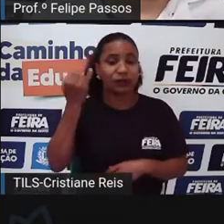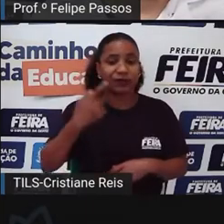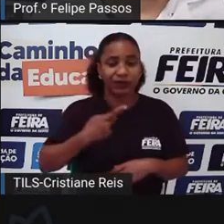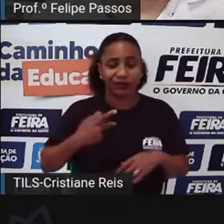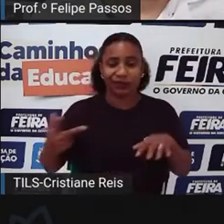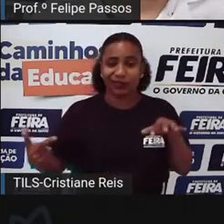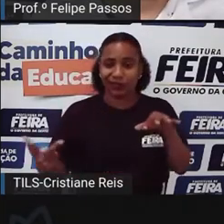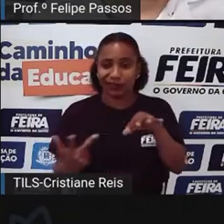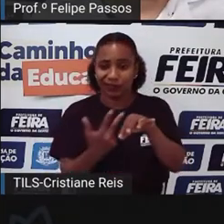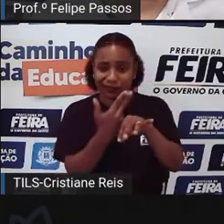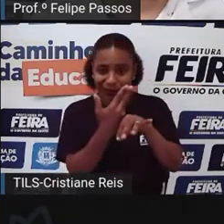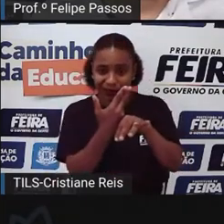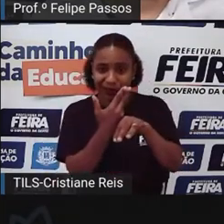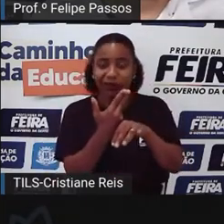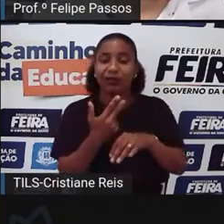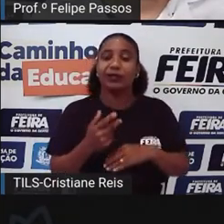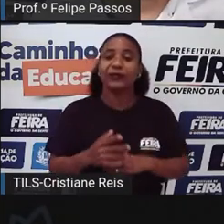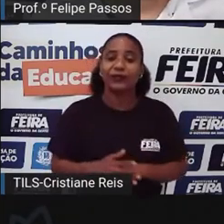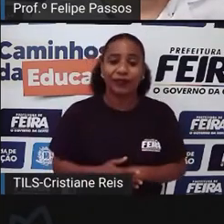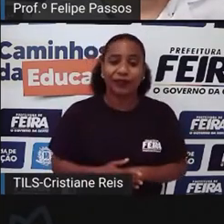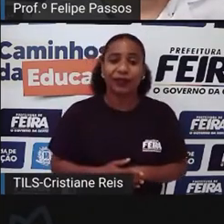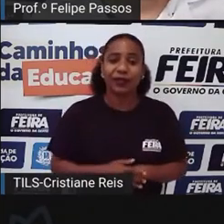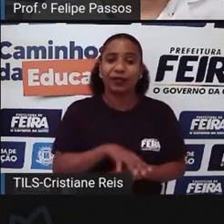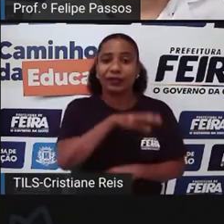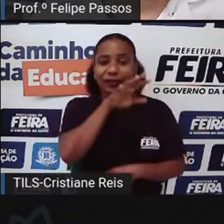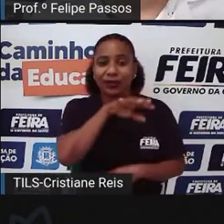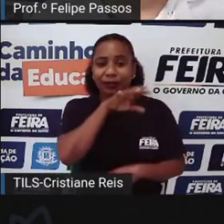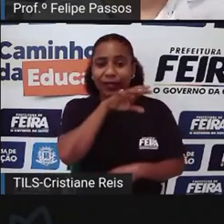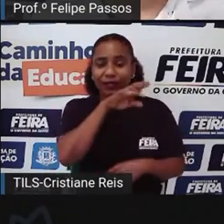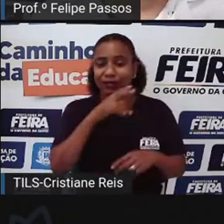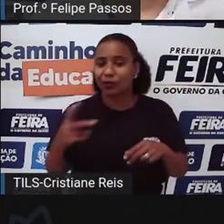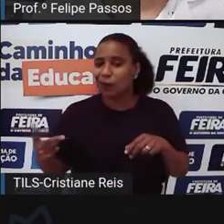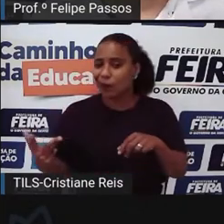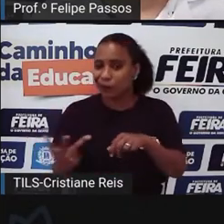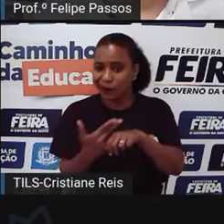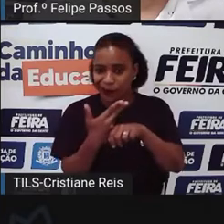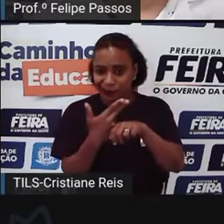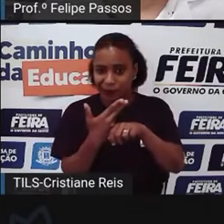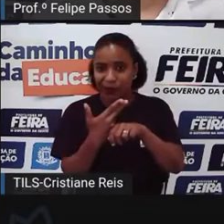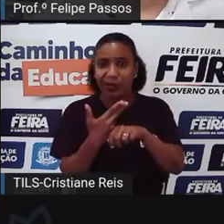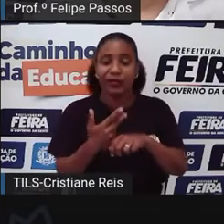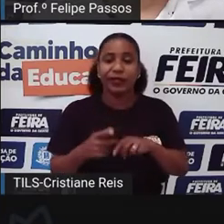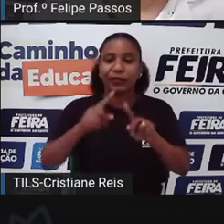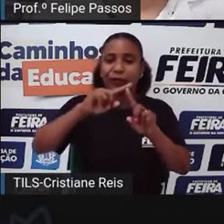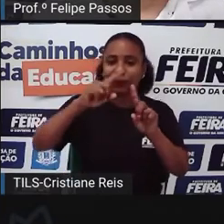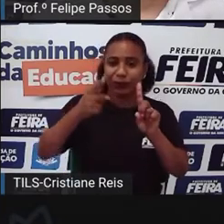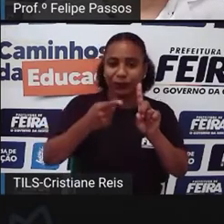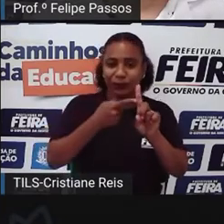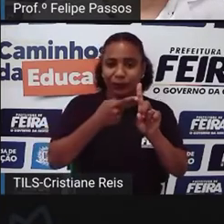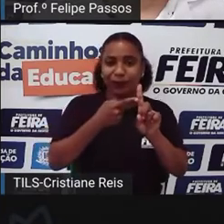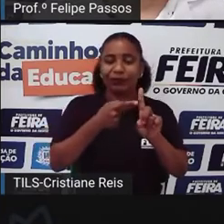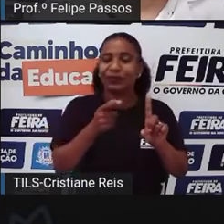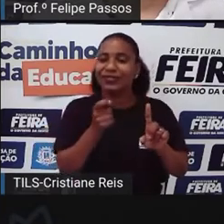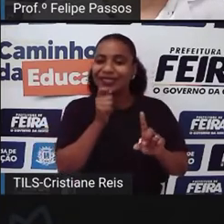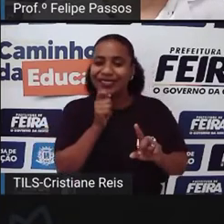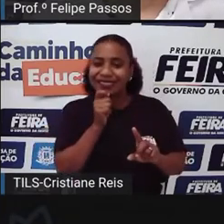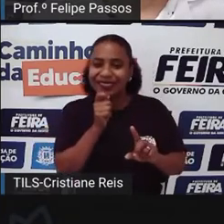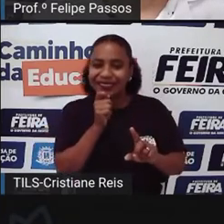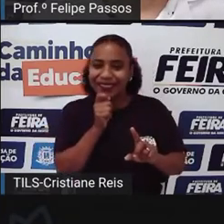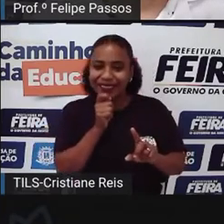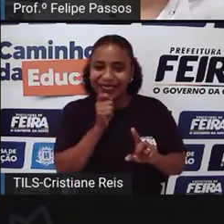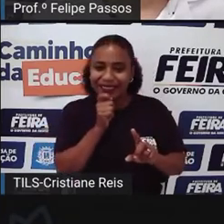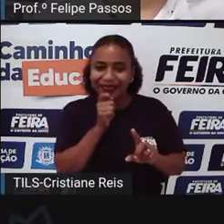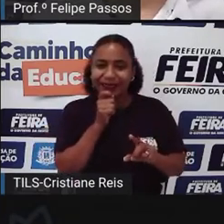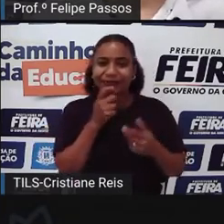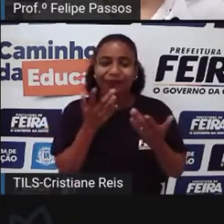Os animais castrados Eles não vão procriar Né Então Sem a procriação Sem esse envolvimento De